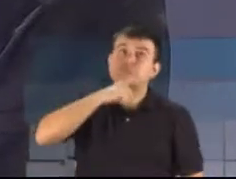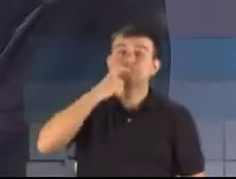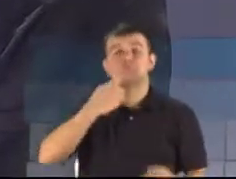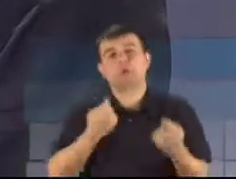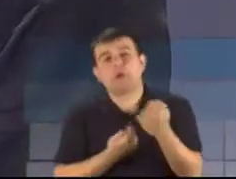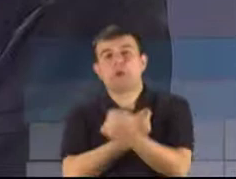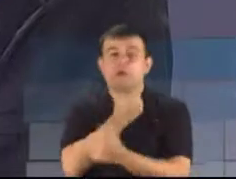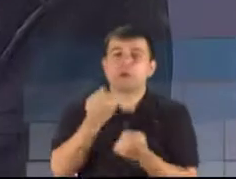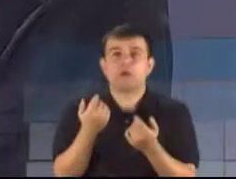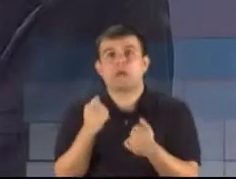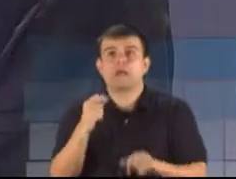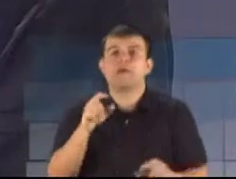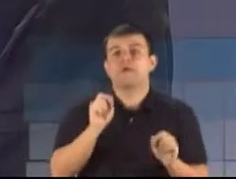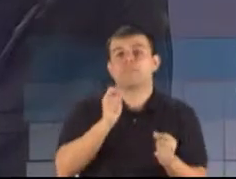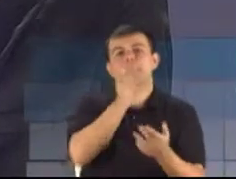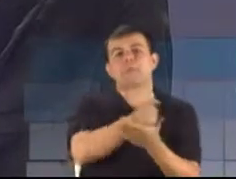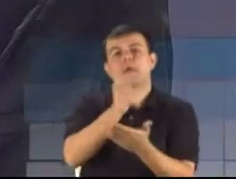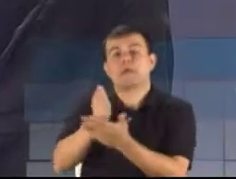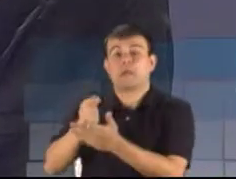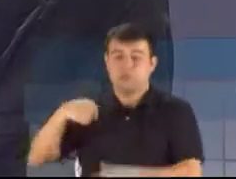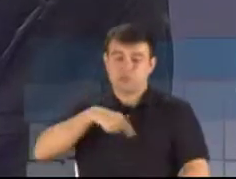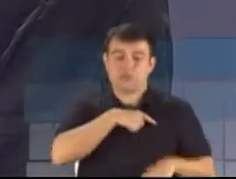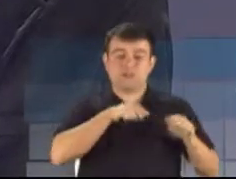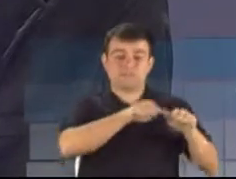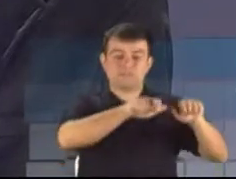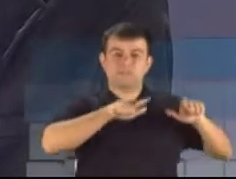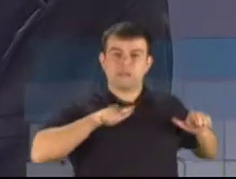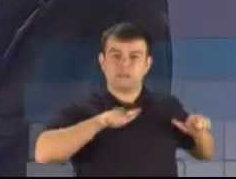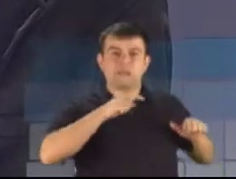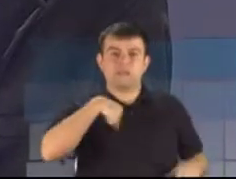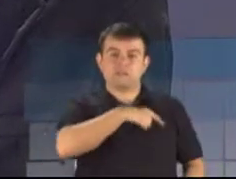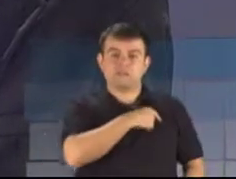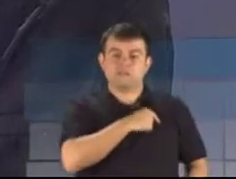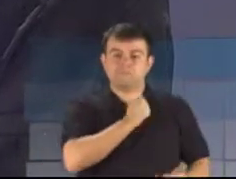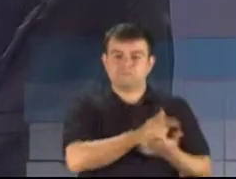seja os brigadianos, que nós lá na Assembleia apoiamos, 15,76.